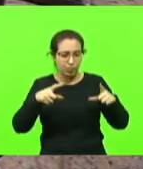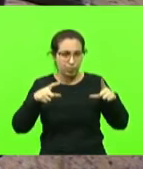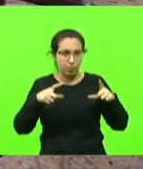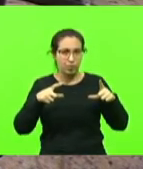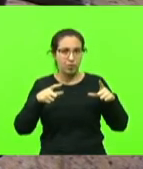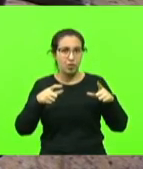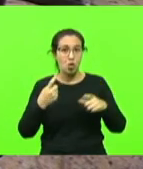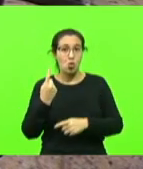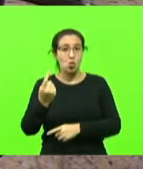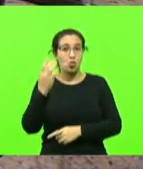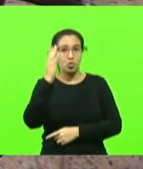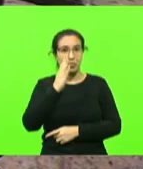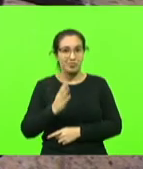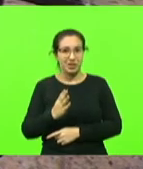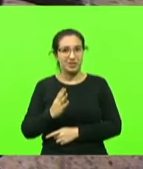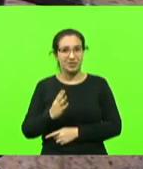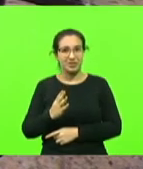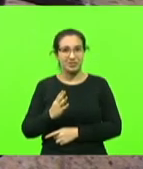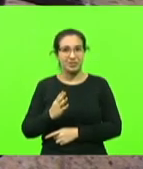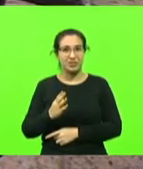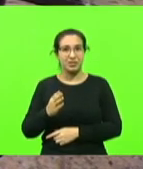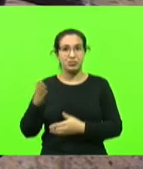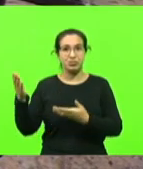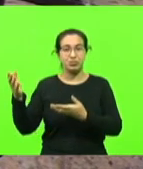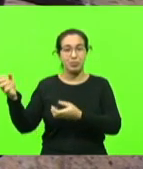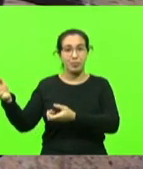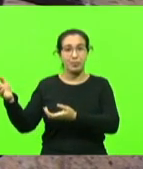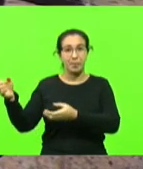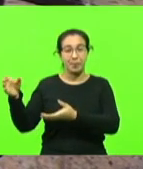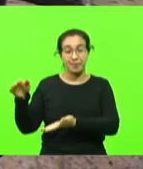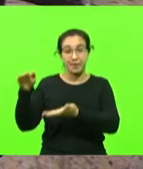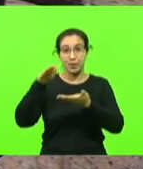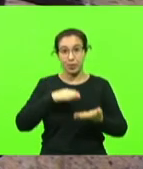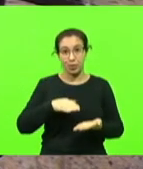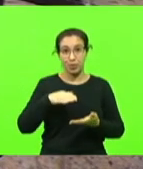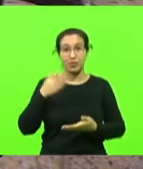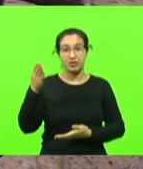ele trouxe lá da Europa, onde ele morou por 15 anos,